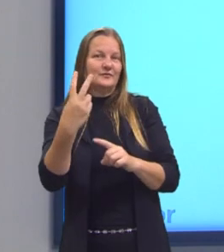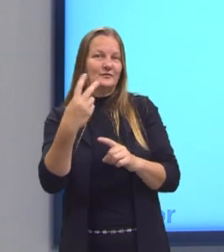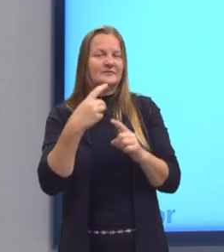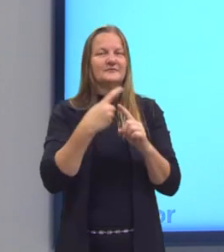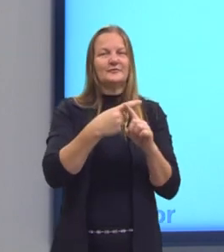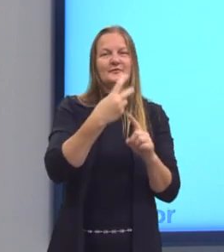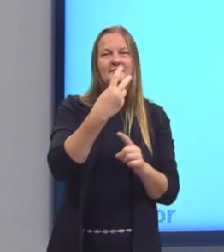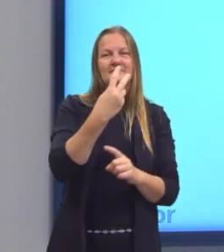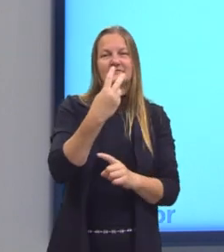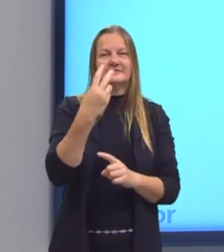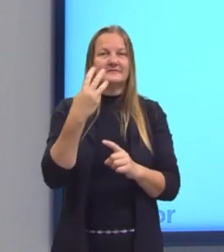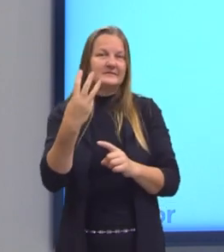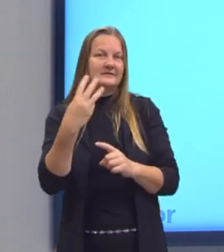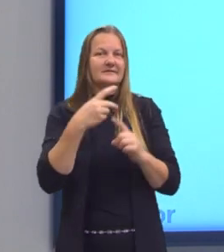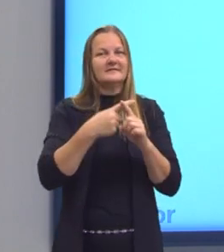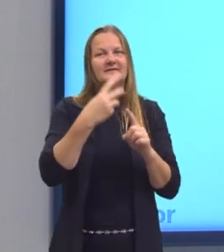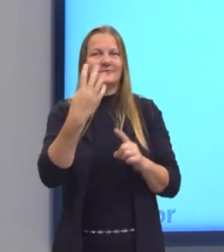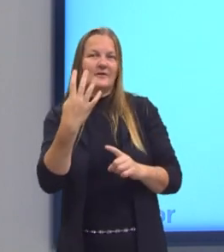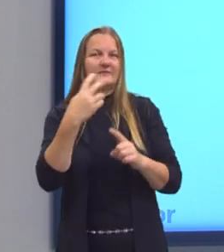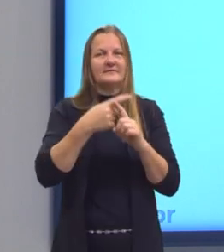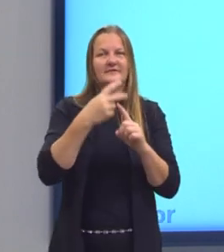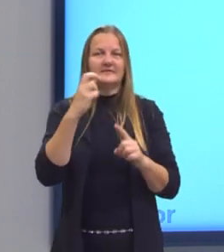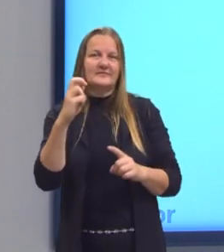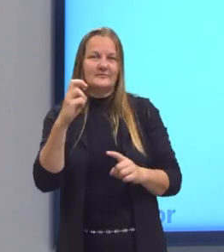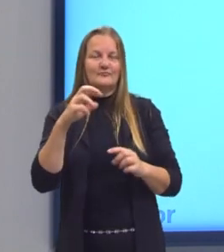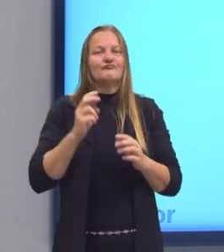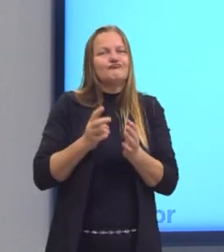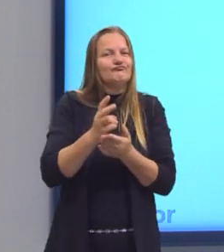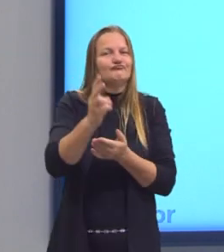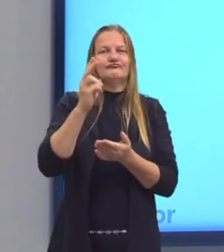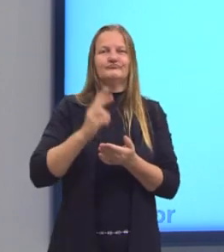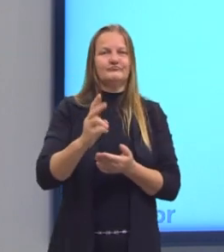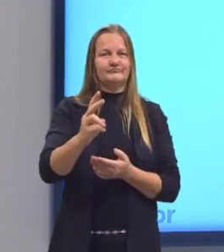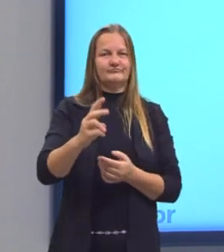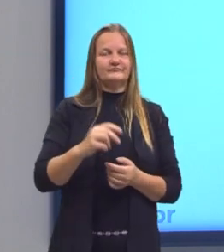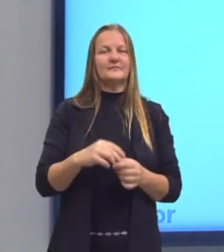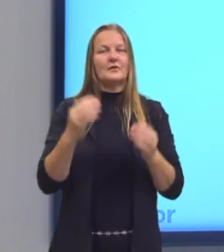três, dois vezes quatro, dois vezes cinco, e assim por diante.